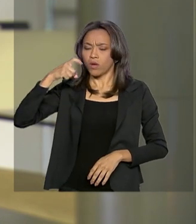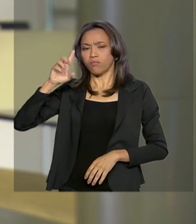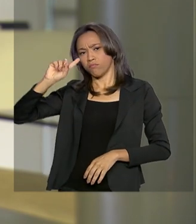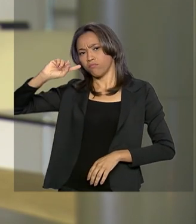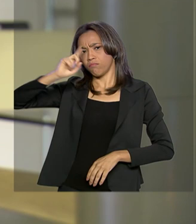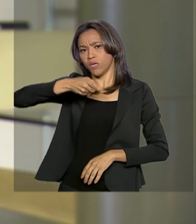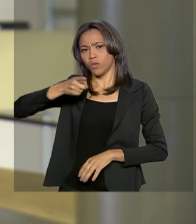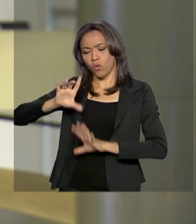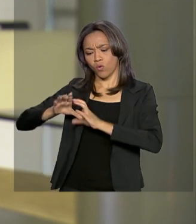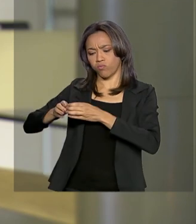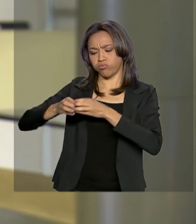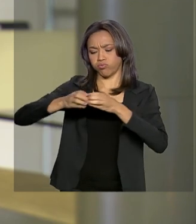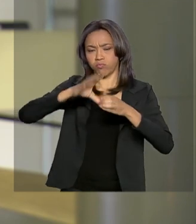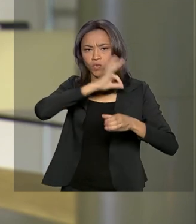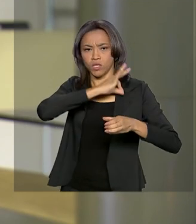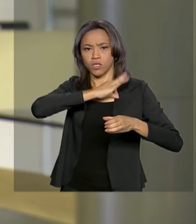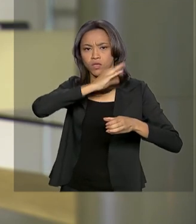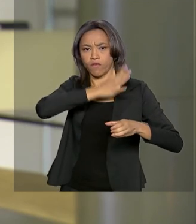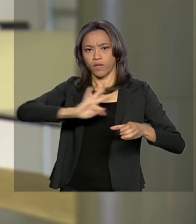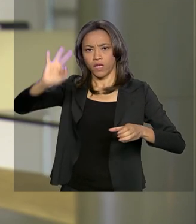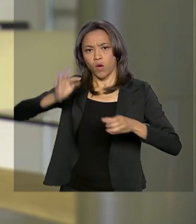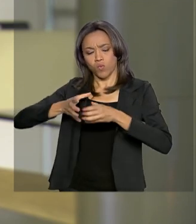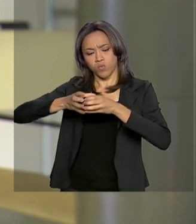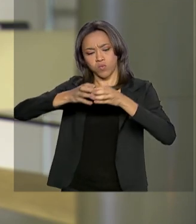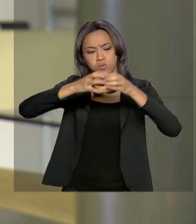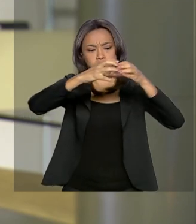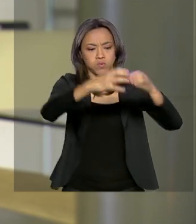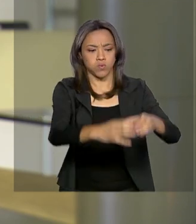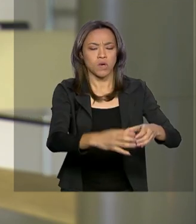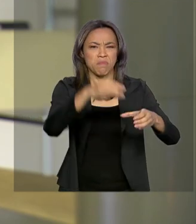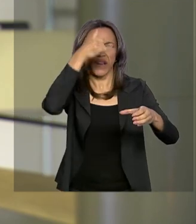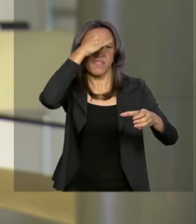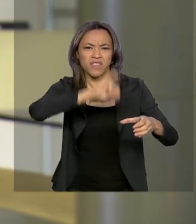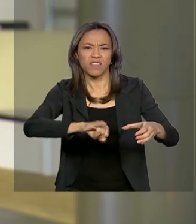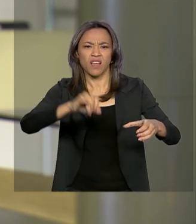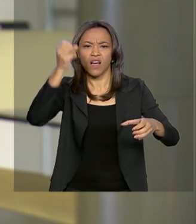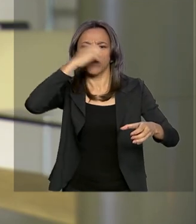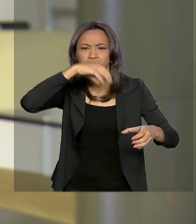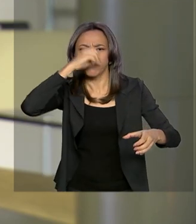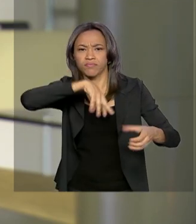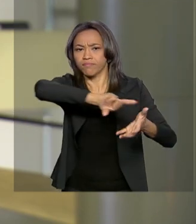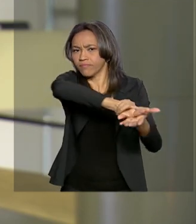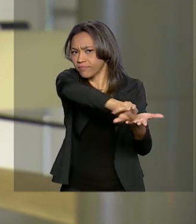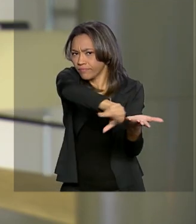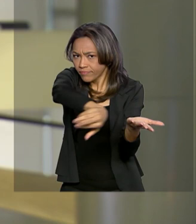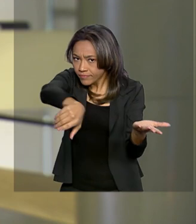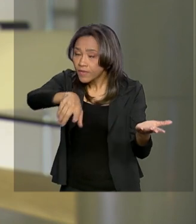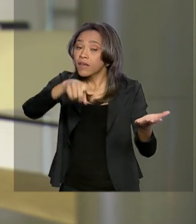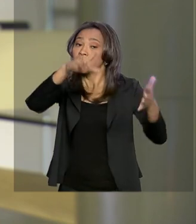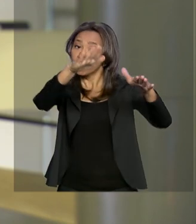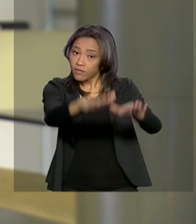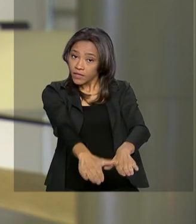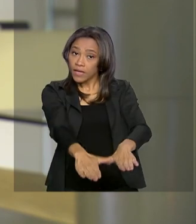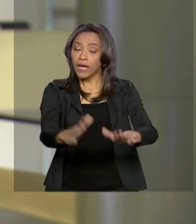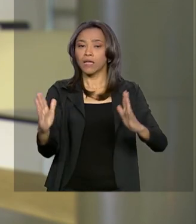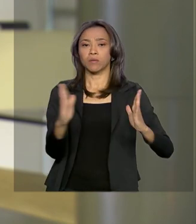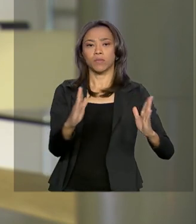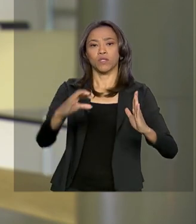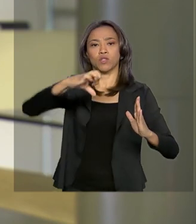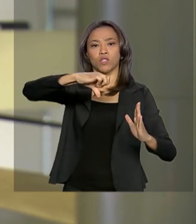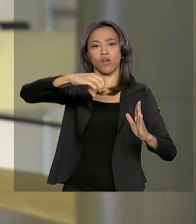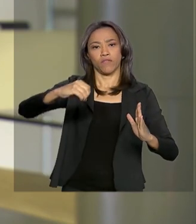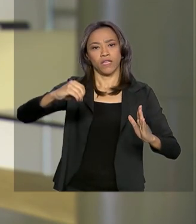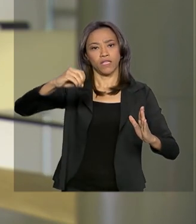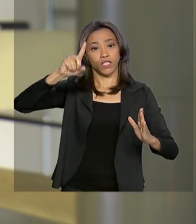Força Nacional para evitar qualquer tipo de incidente criminoso no local. A operação vai durar 90 dias a contar